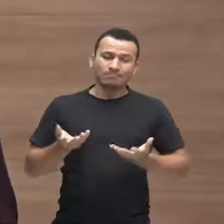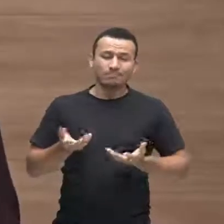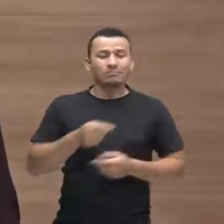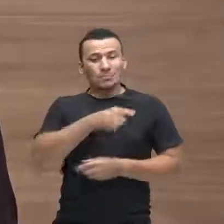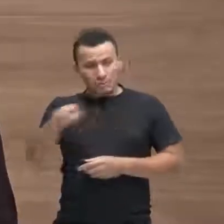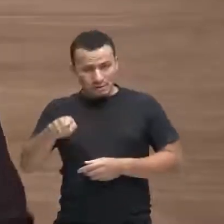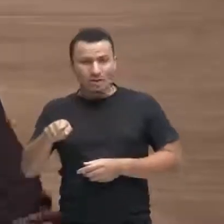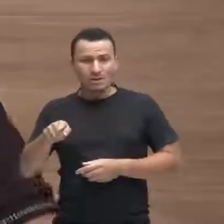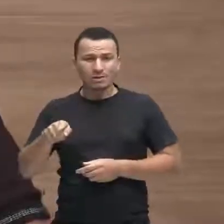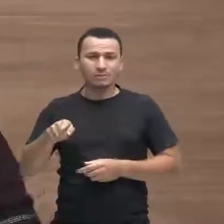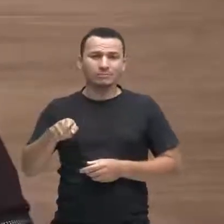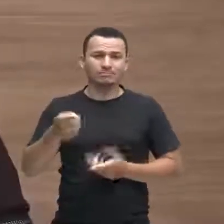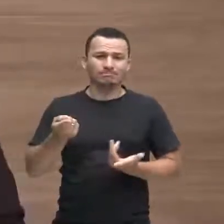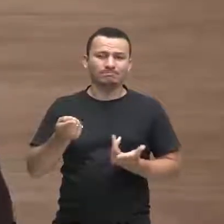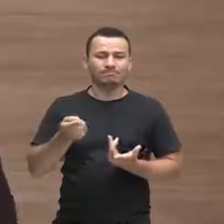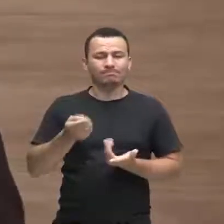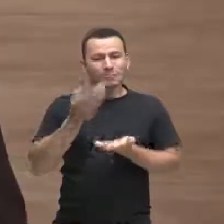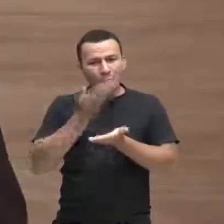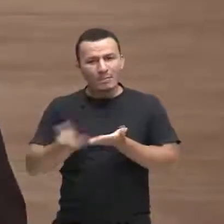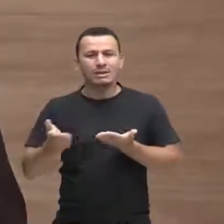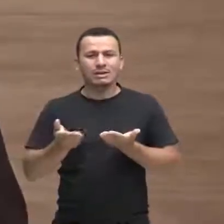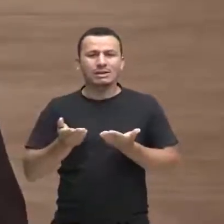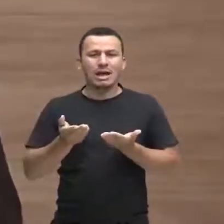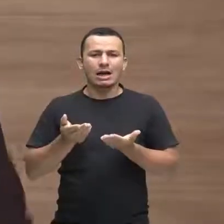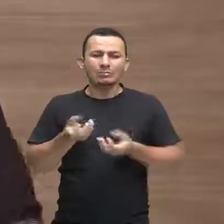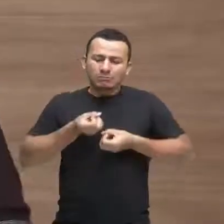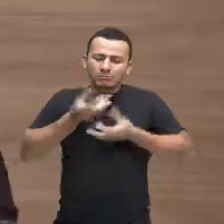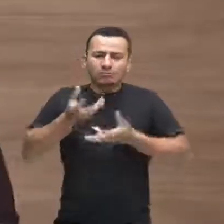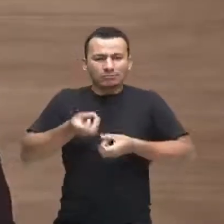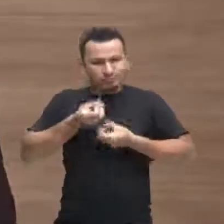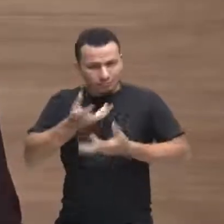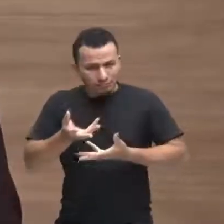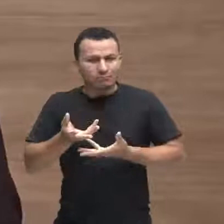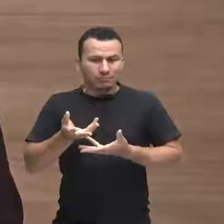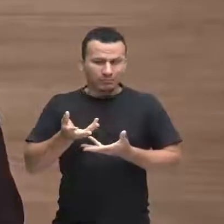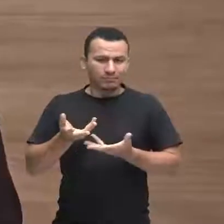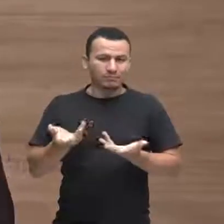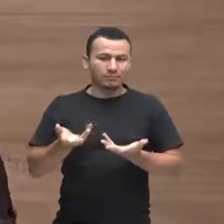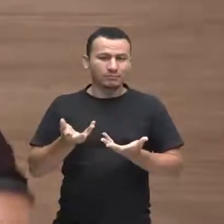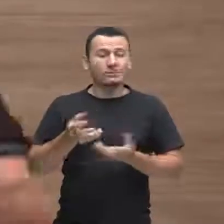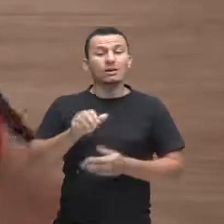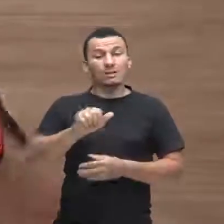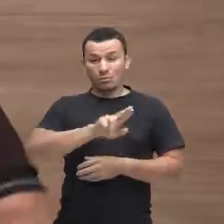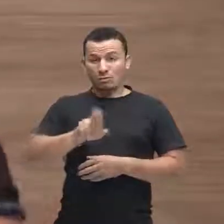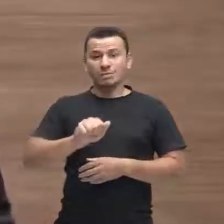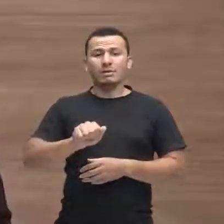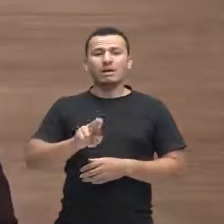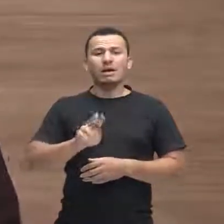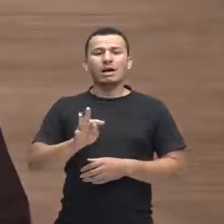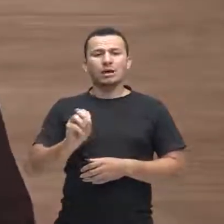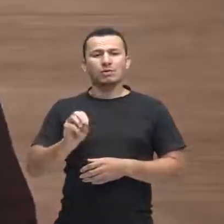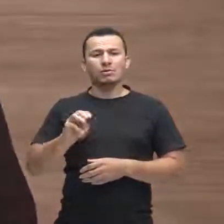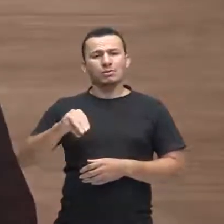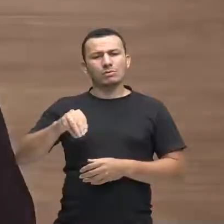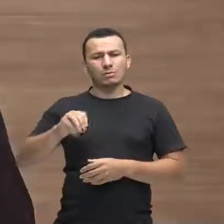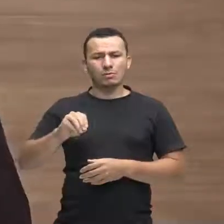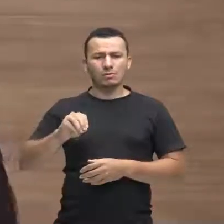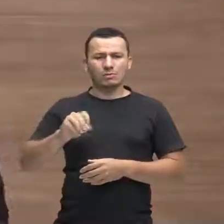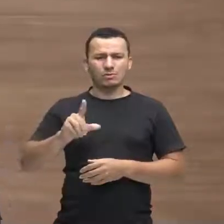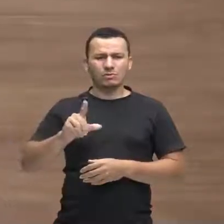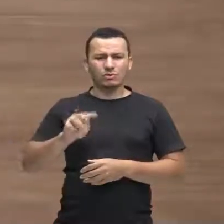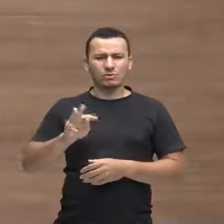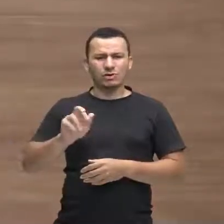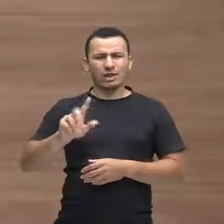colocar para vocês, não chama automutilação, chama-se autolesão,